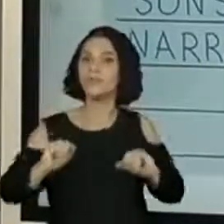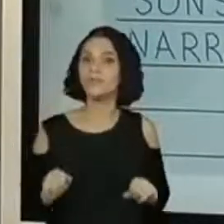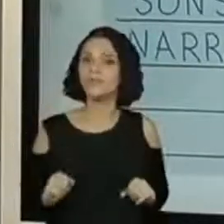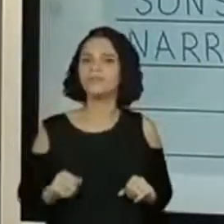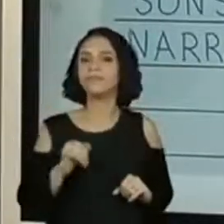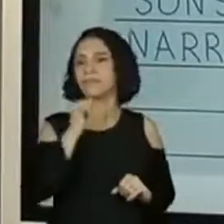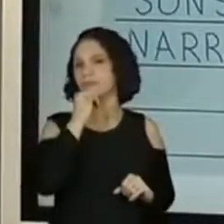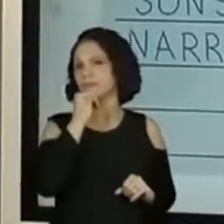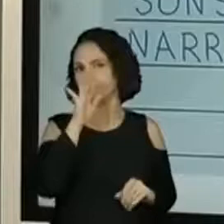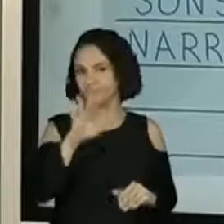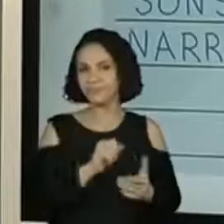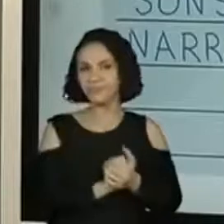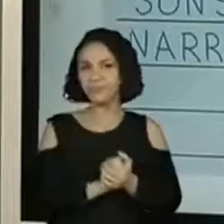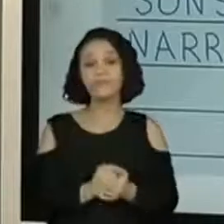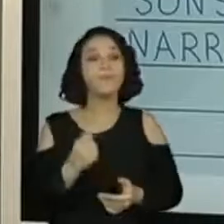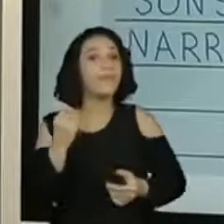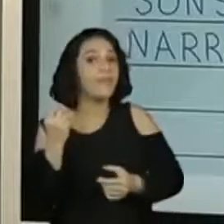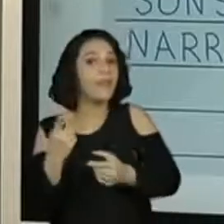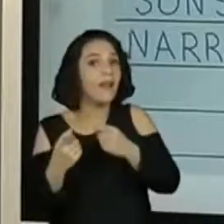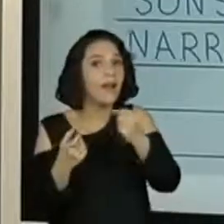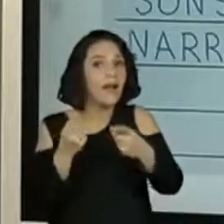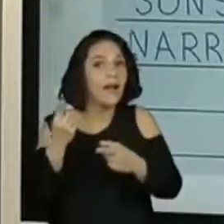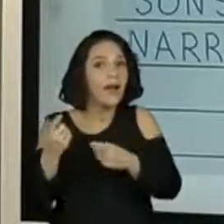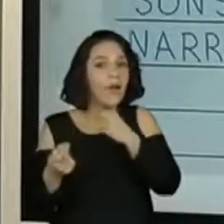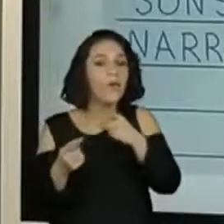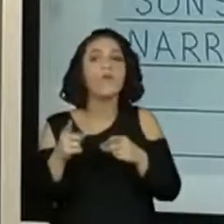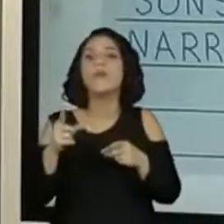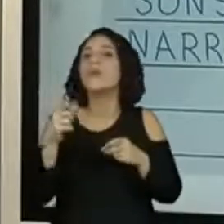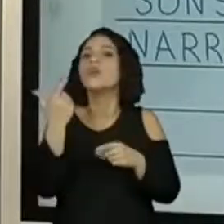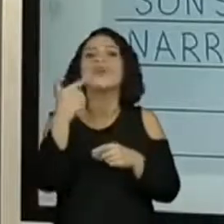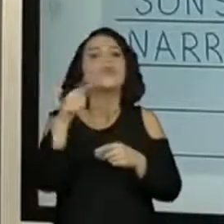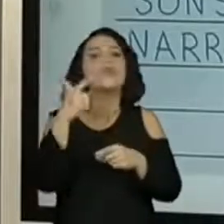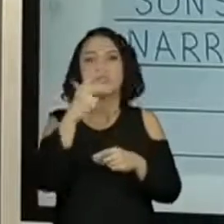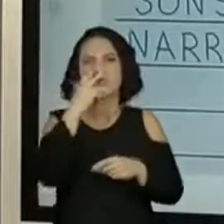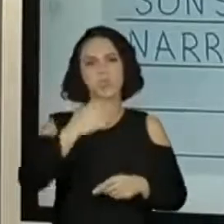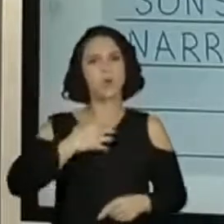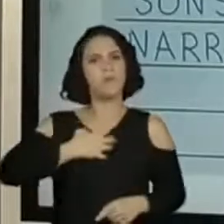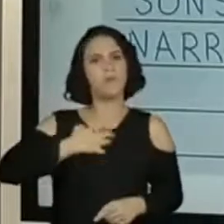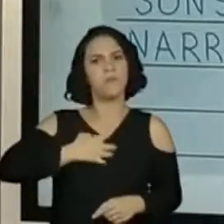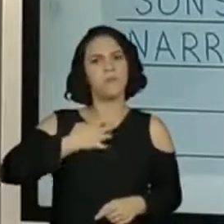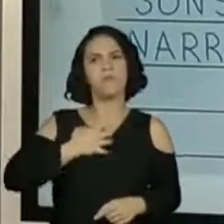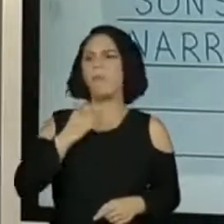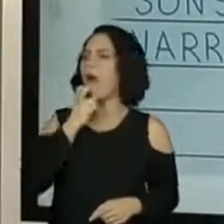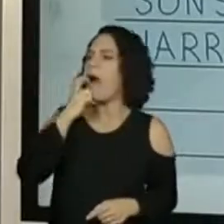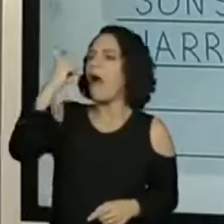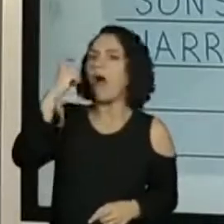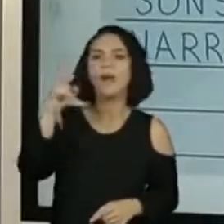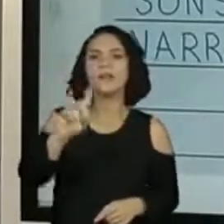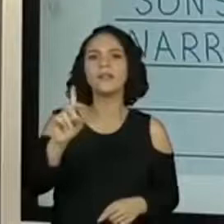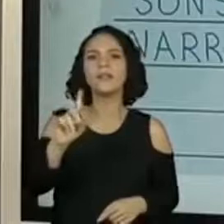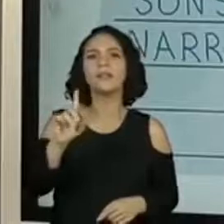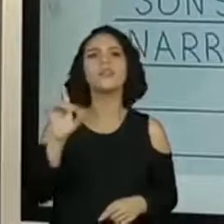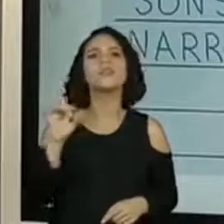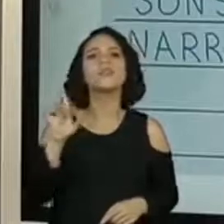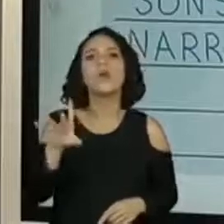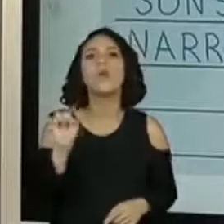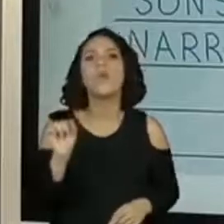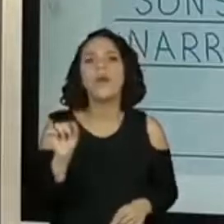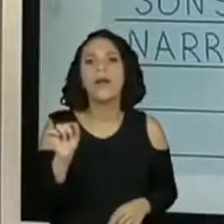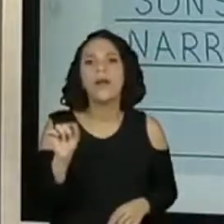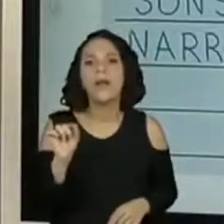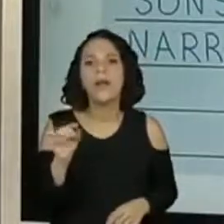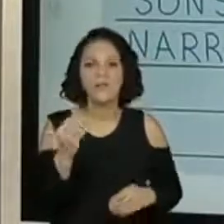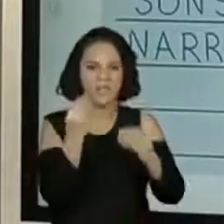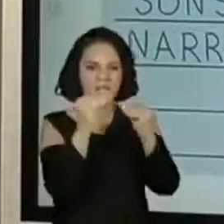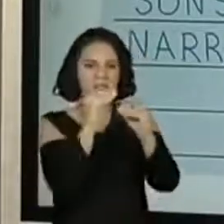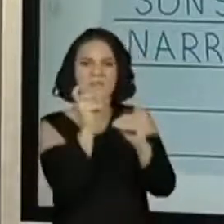exemplo, tem alguns deles que não fazem um balão para indicar a raiva ou um grito. Ele simplesmente marca a palavra